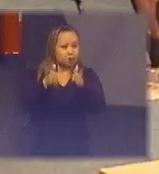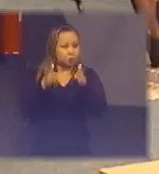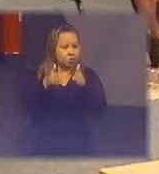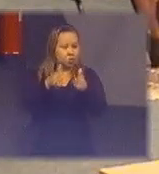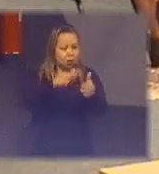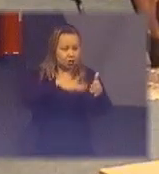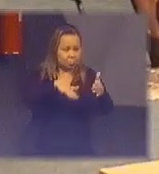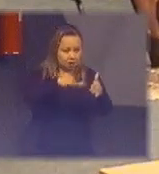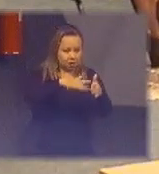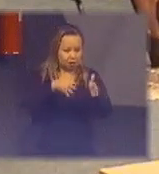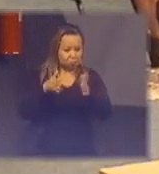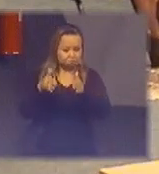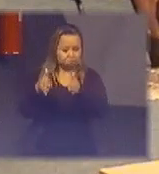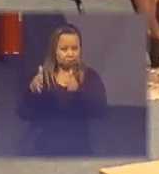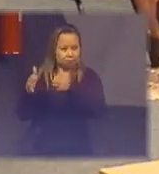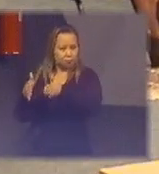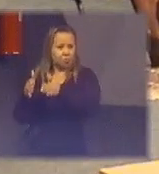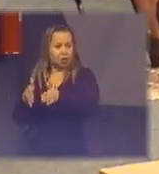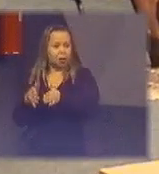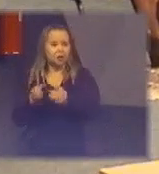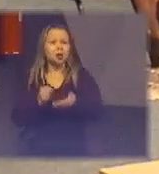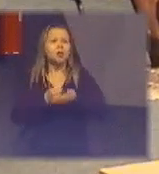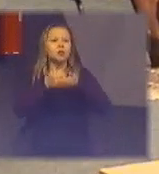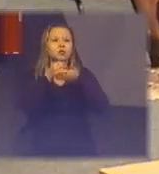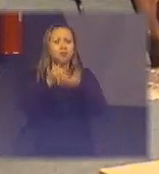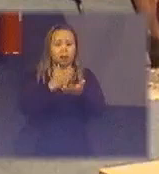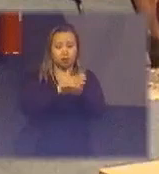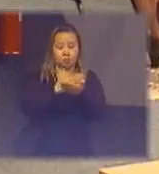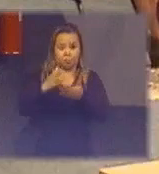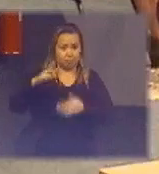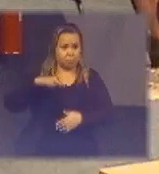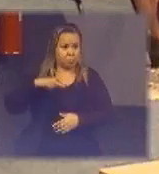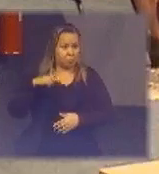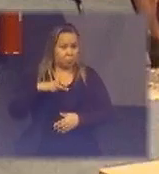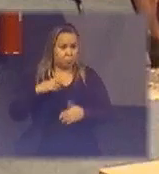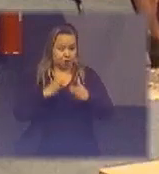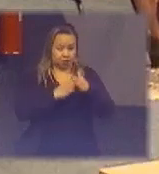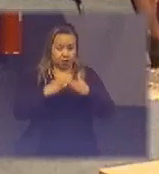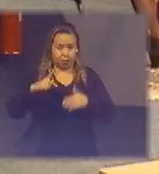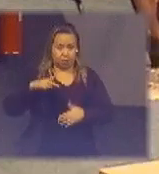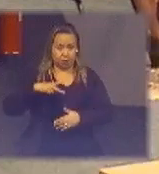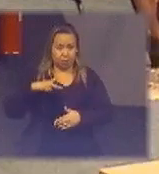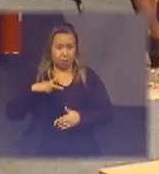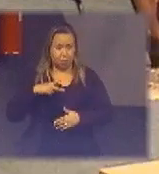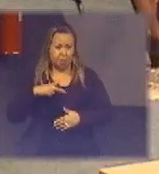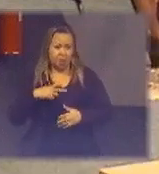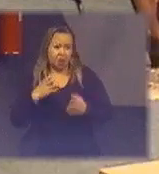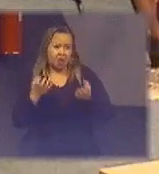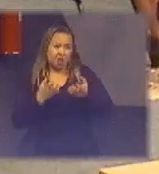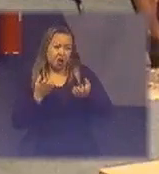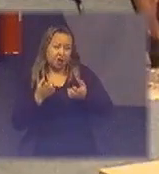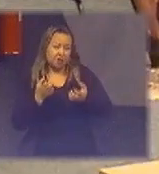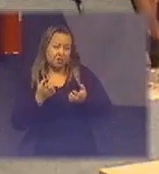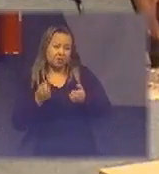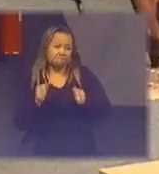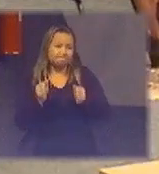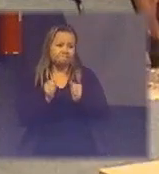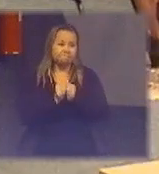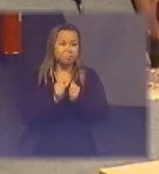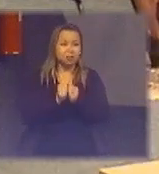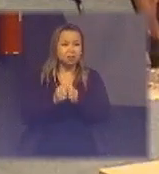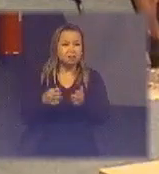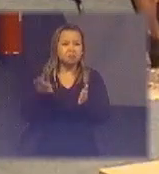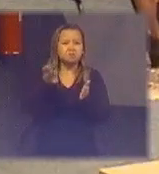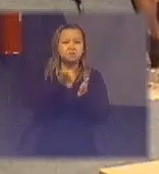que está sendo colocada se a gente oferece para a iniciativa privada eles têm se aproximado muito da academia e têm chegado lá e estão sendo